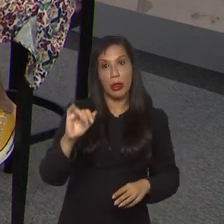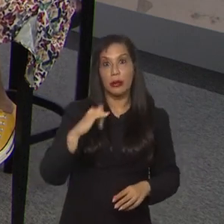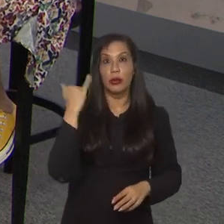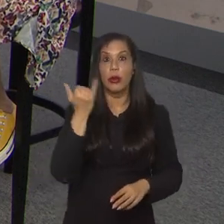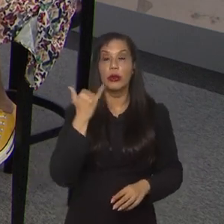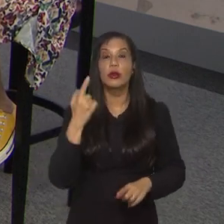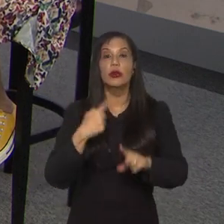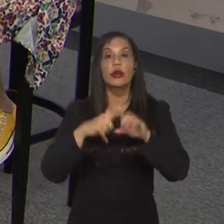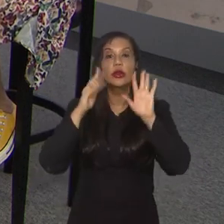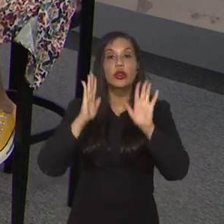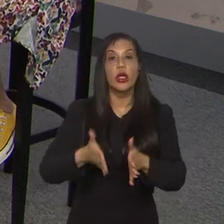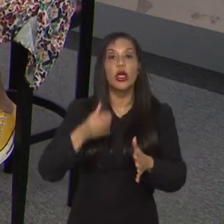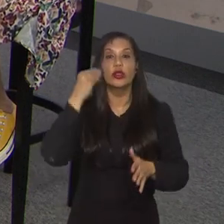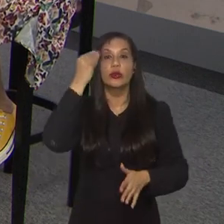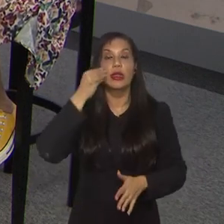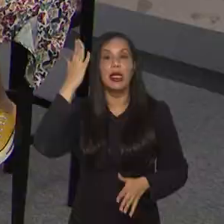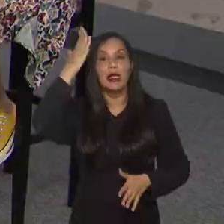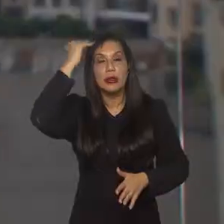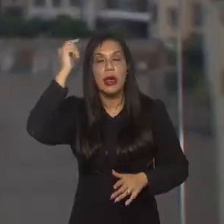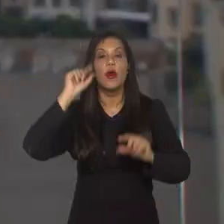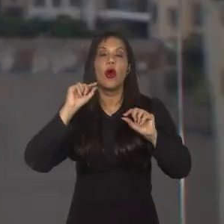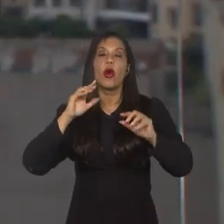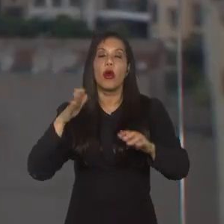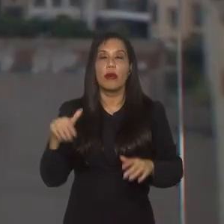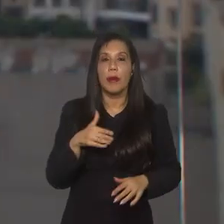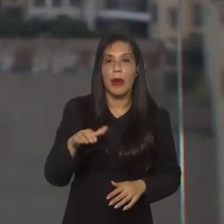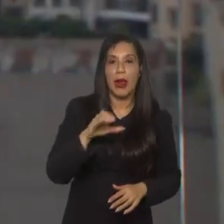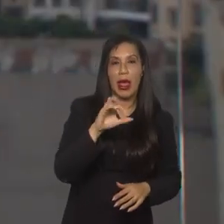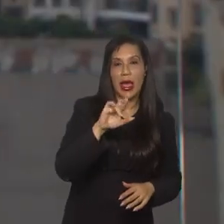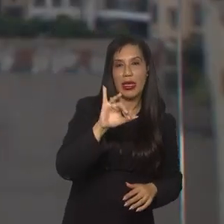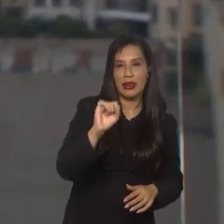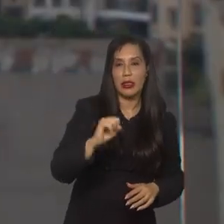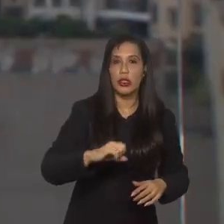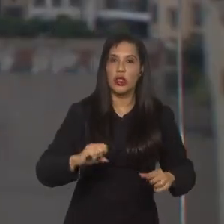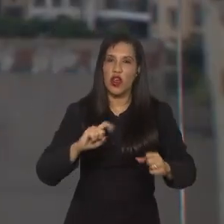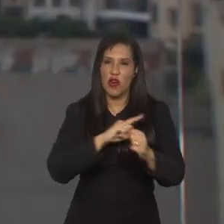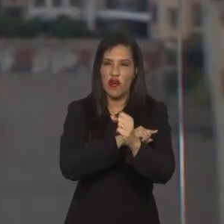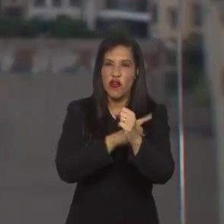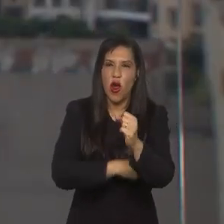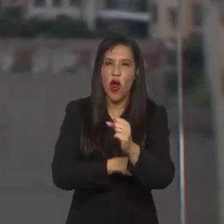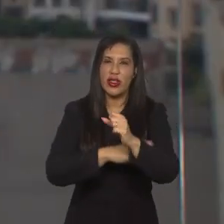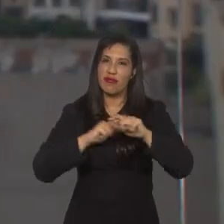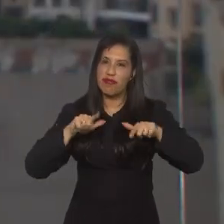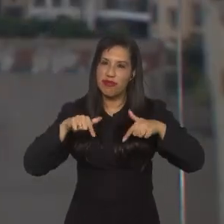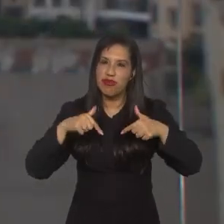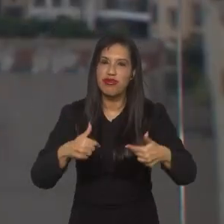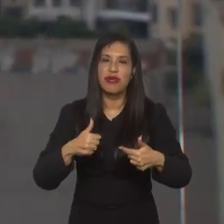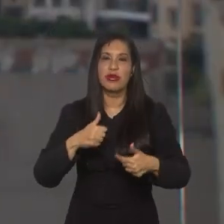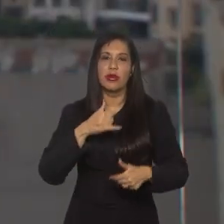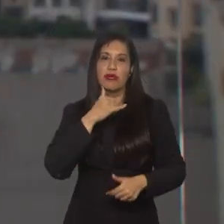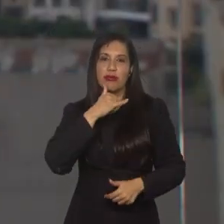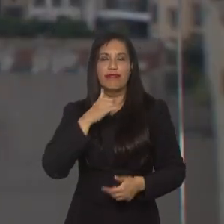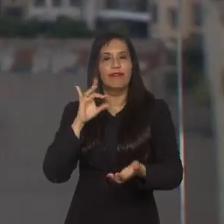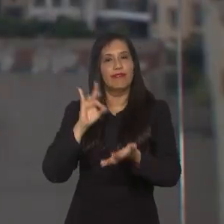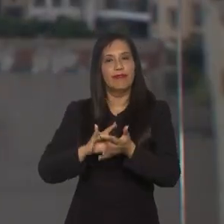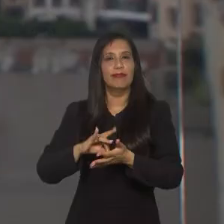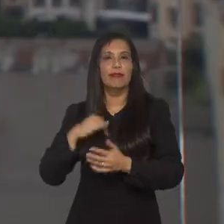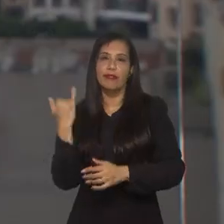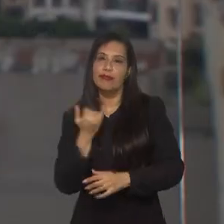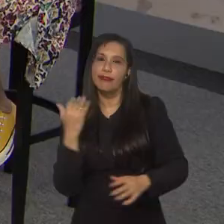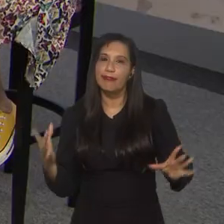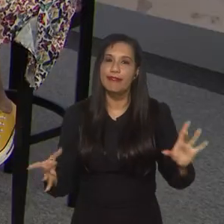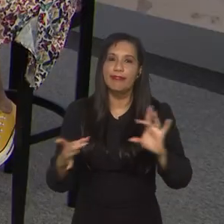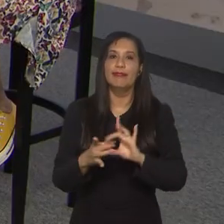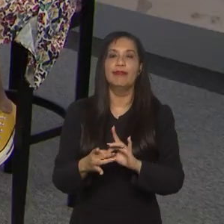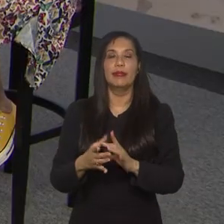porque ela tem experiência, ela sabe o ela está fazendo. E a Cristiane, ela ia chegar com muita garra, muita energia e ia compor muito bem. Mas isso uma